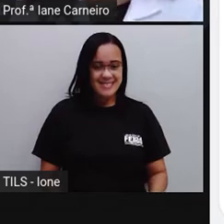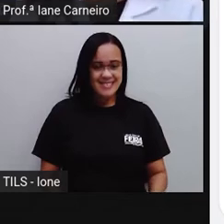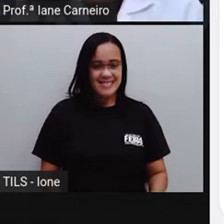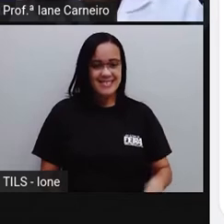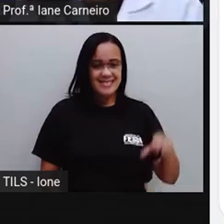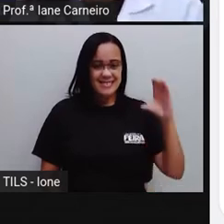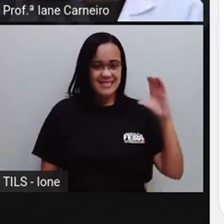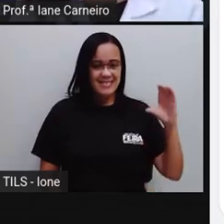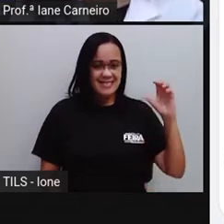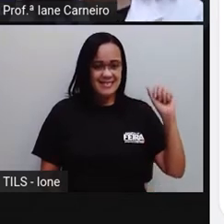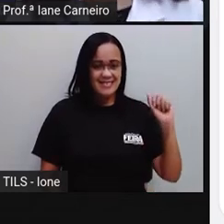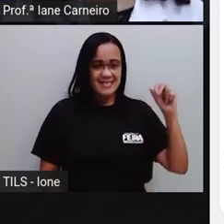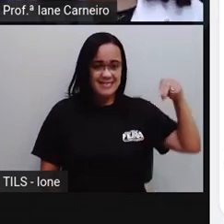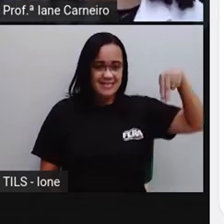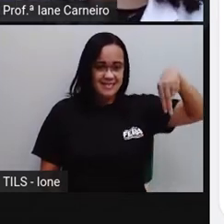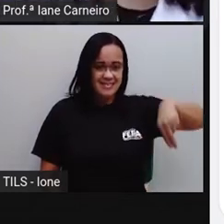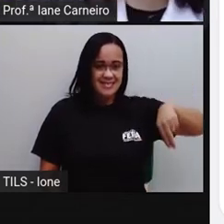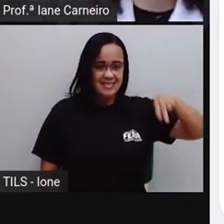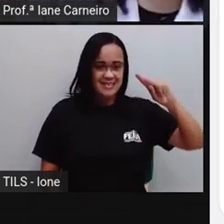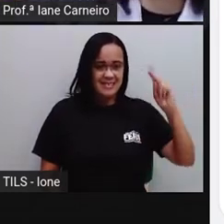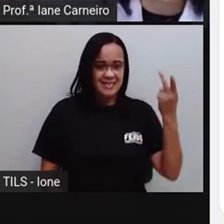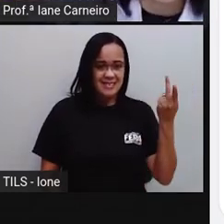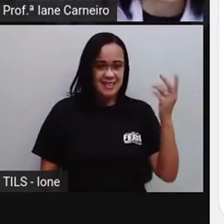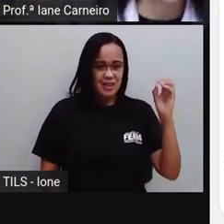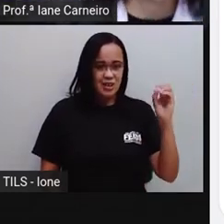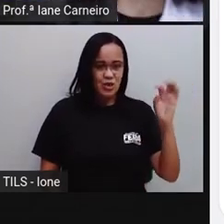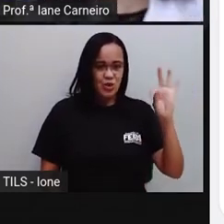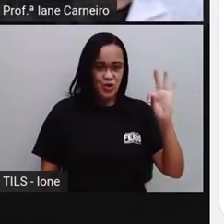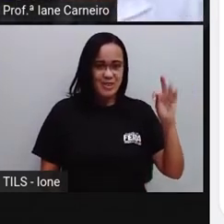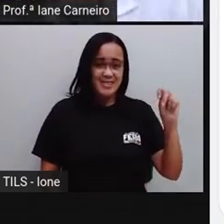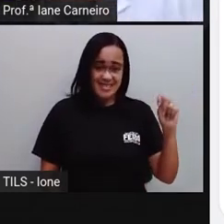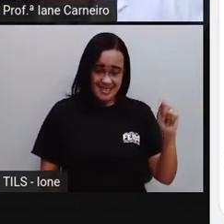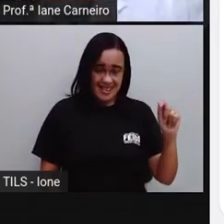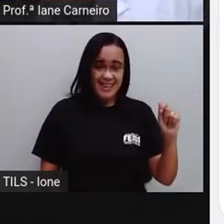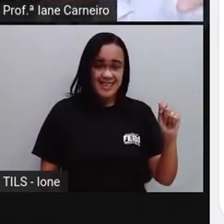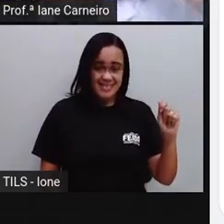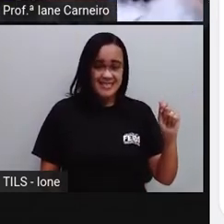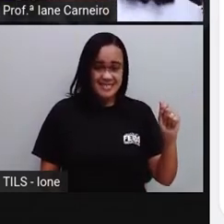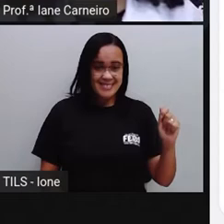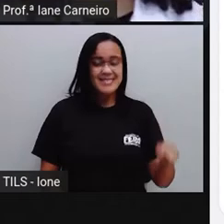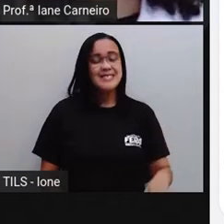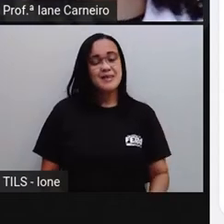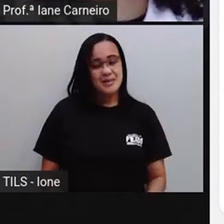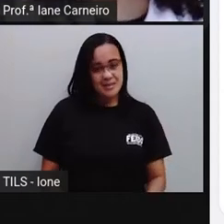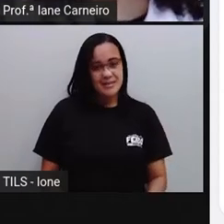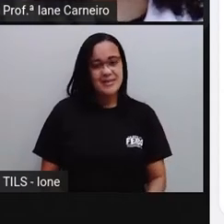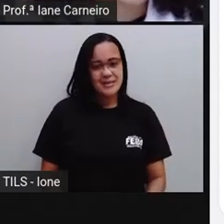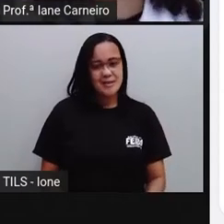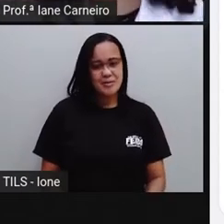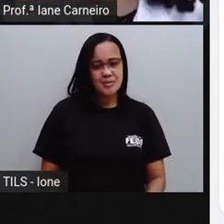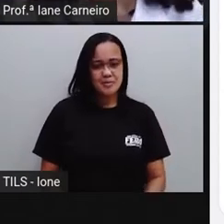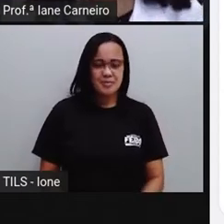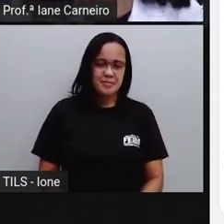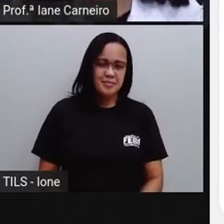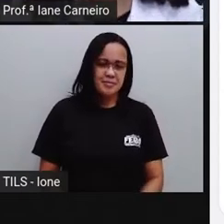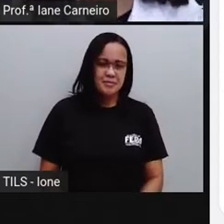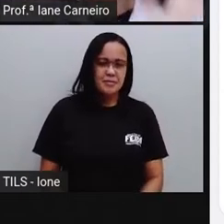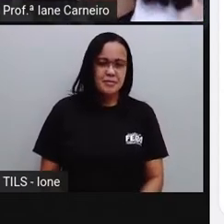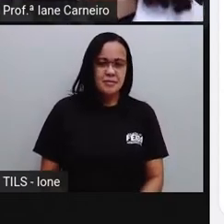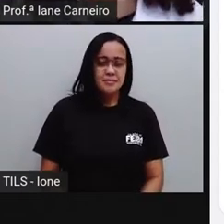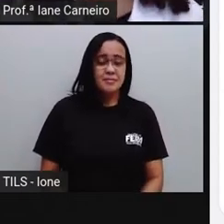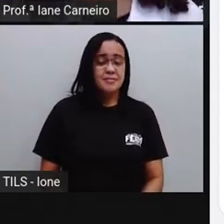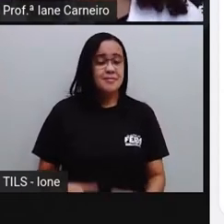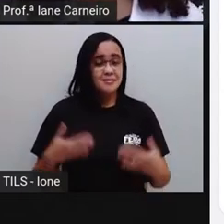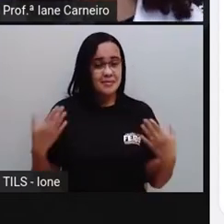Minha filha é canhota, né? Então eu escrevo com a mão direita e ela escreve com a mão esquerda, tá bom? Beleza,